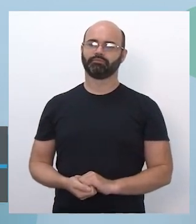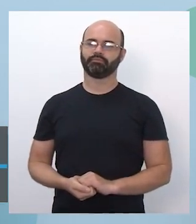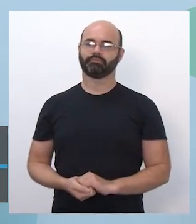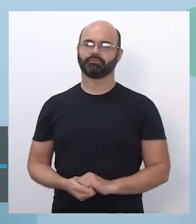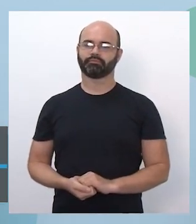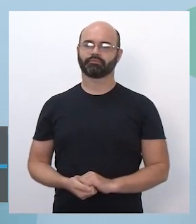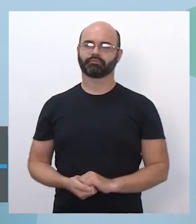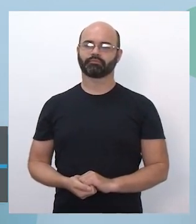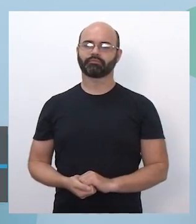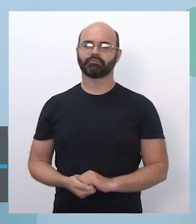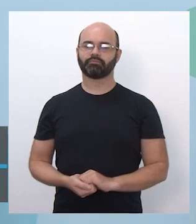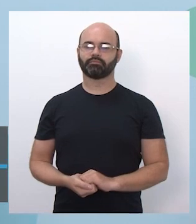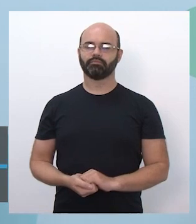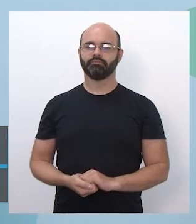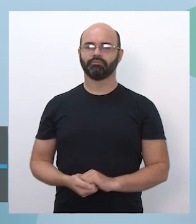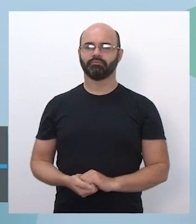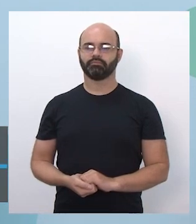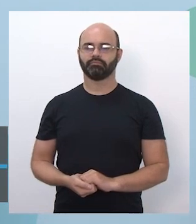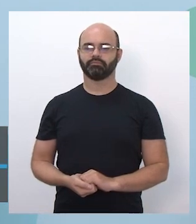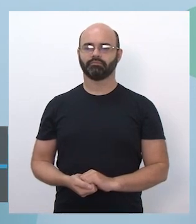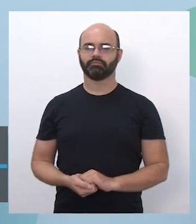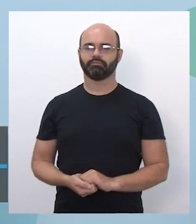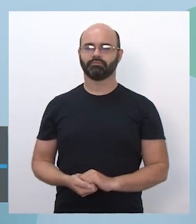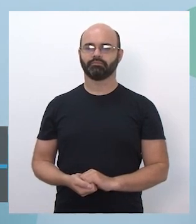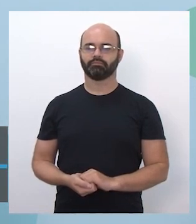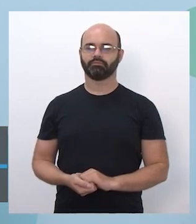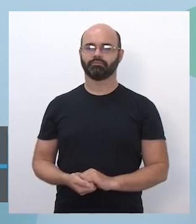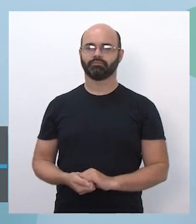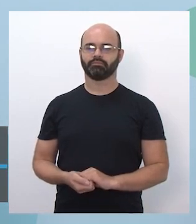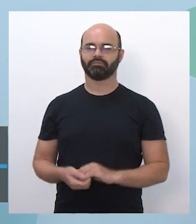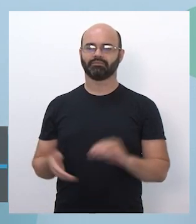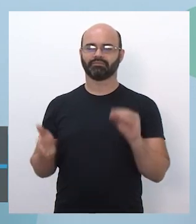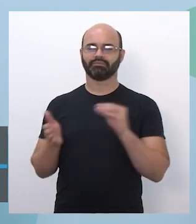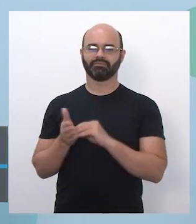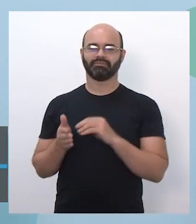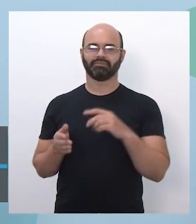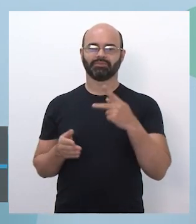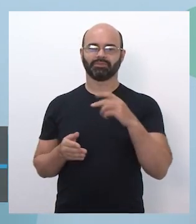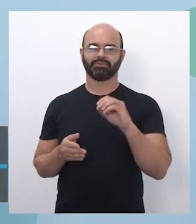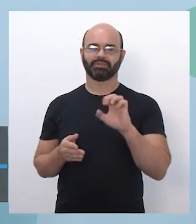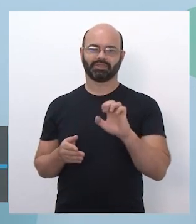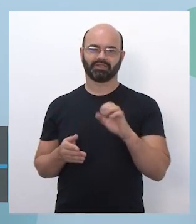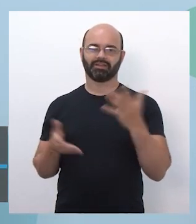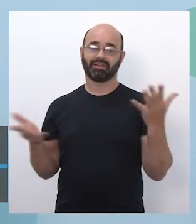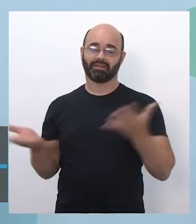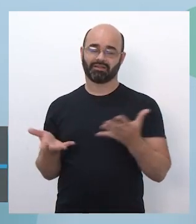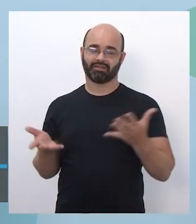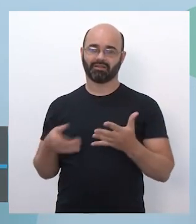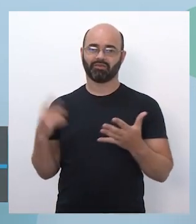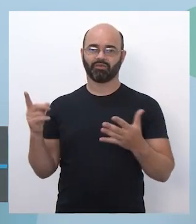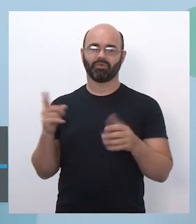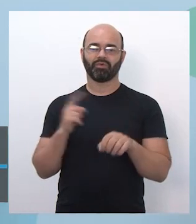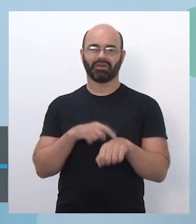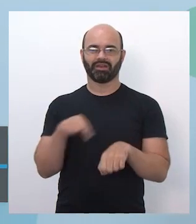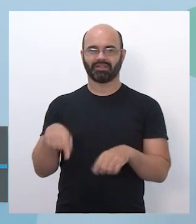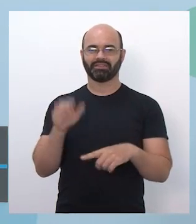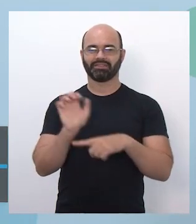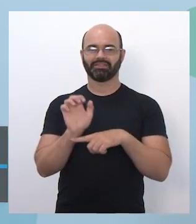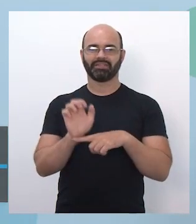essa pergunta dos pós na fase vermelha do Estado, então, como o Daniel começou contando,